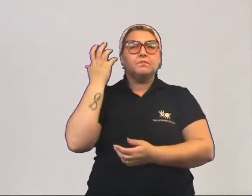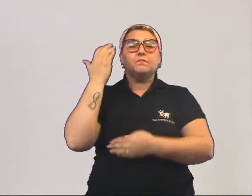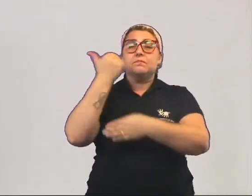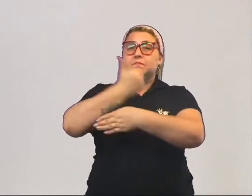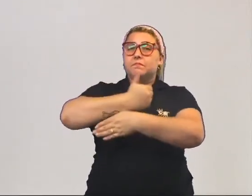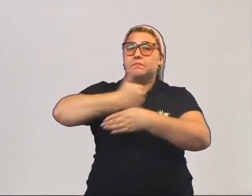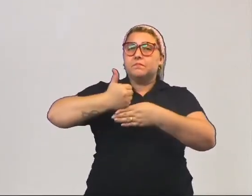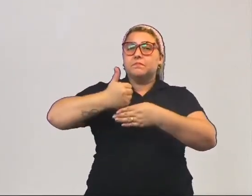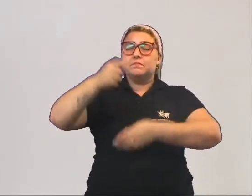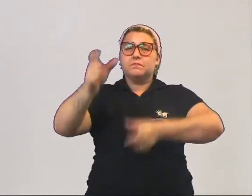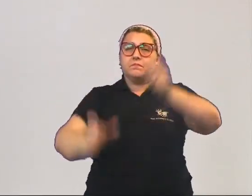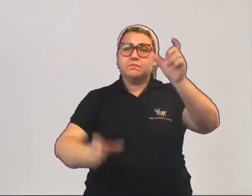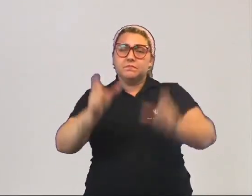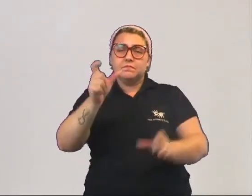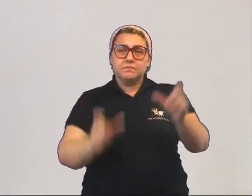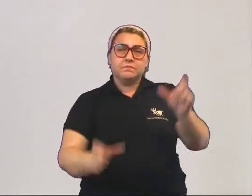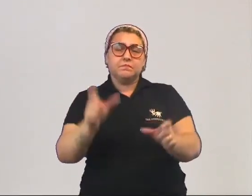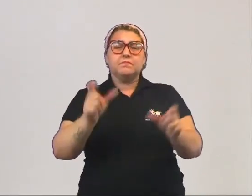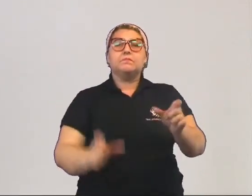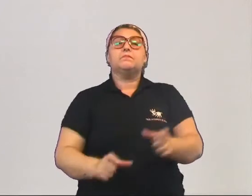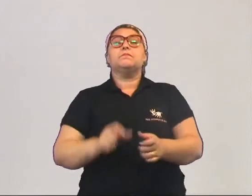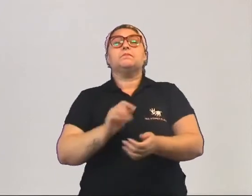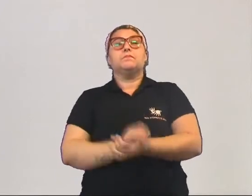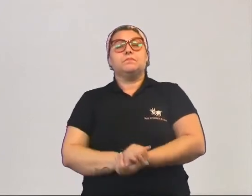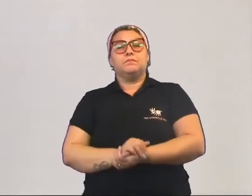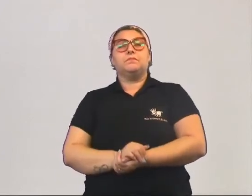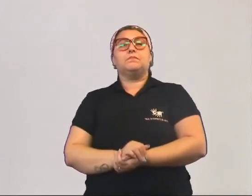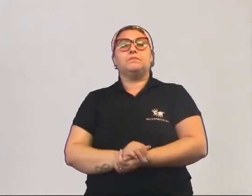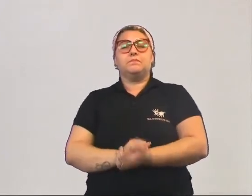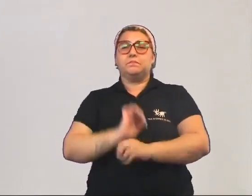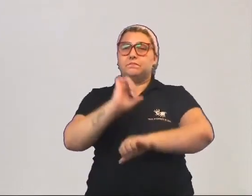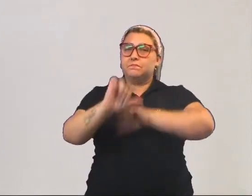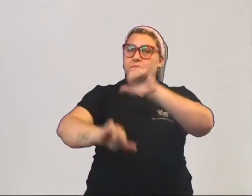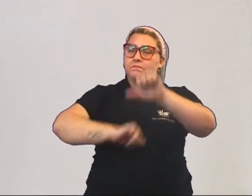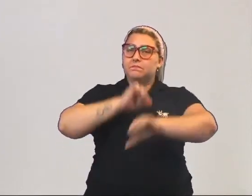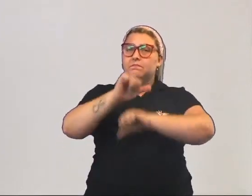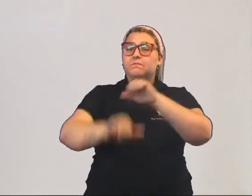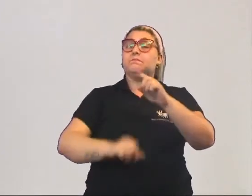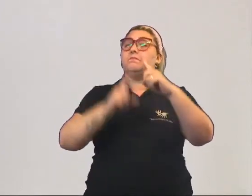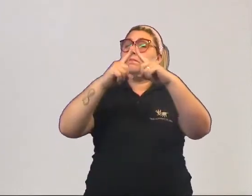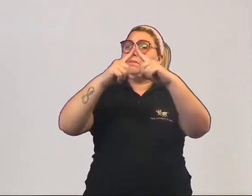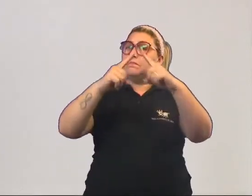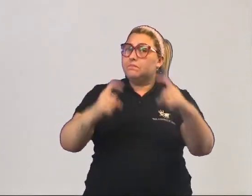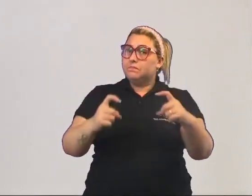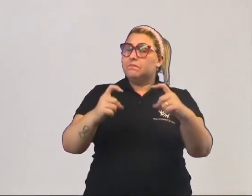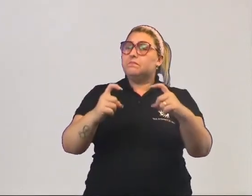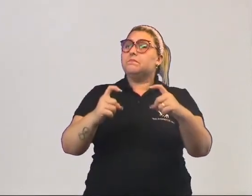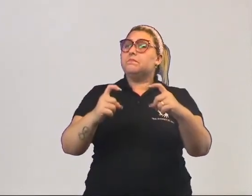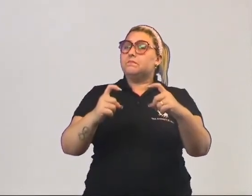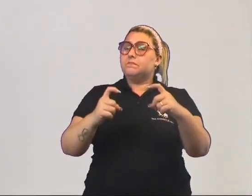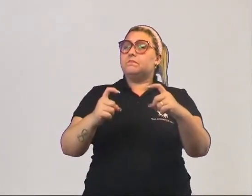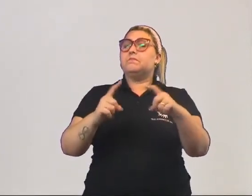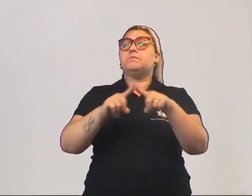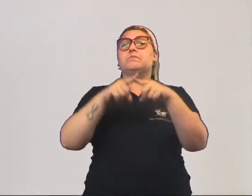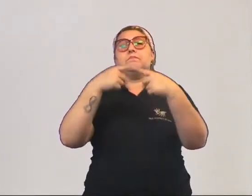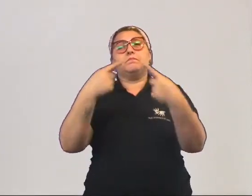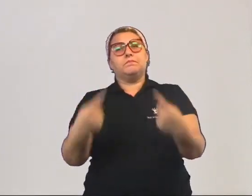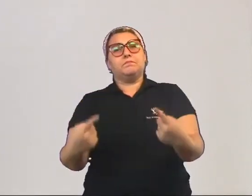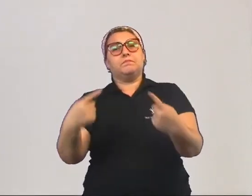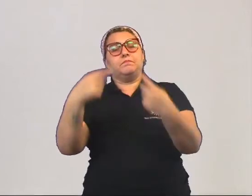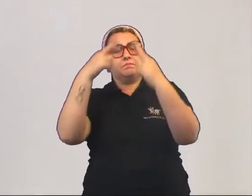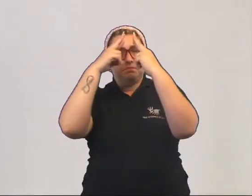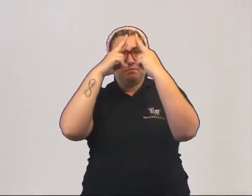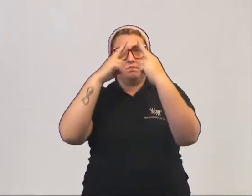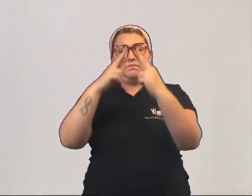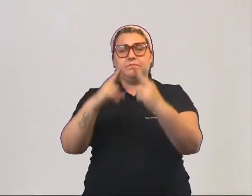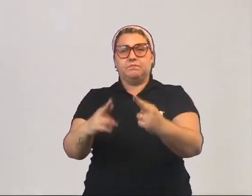moral da humanidade. A humanidade deu saltos na área científica, mas na questão do